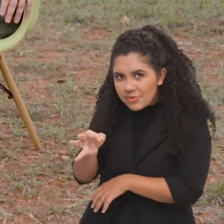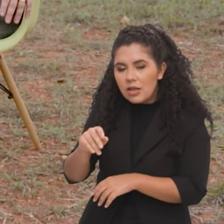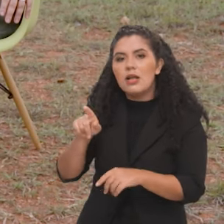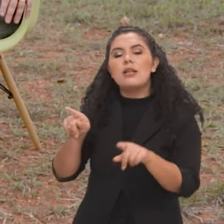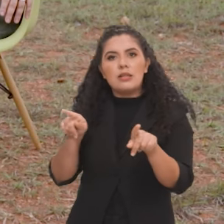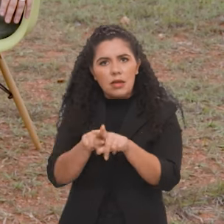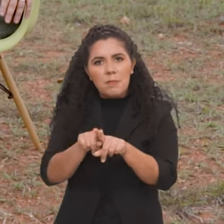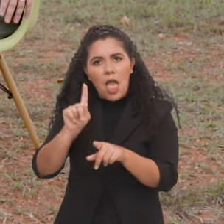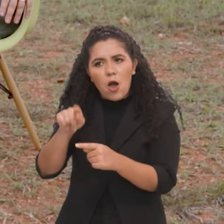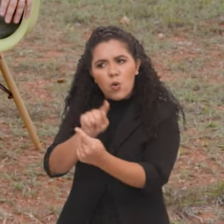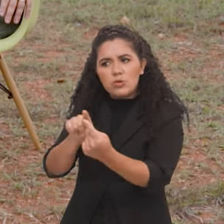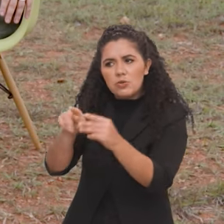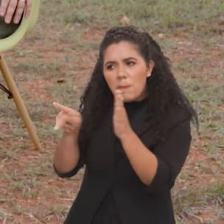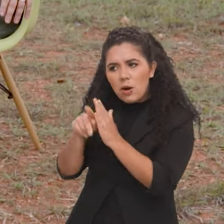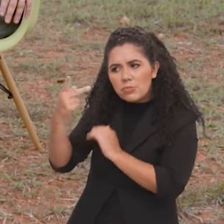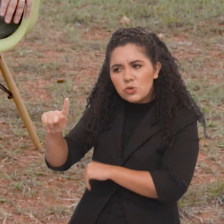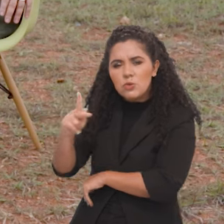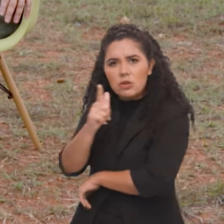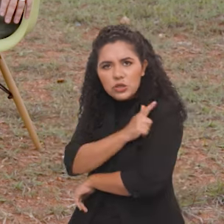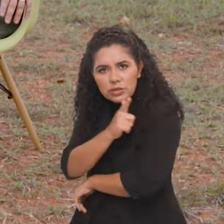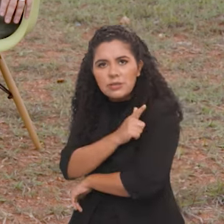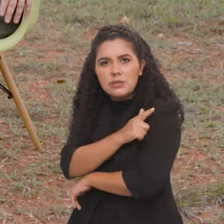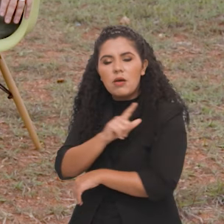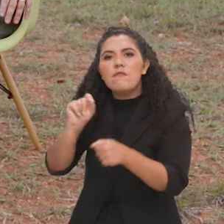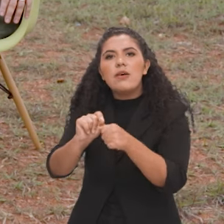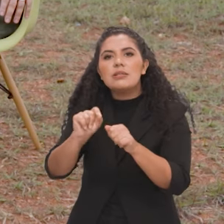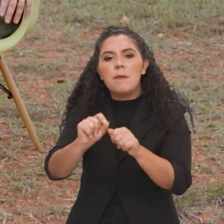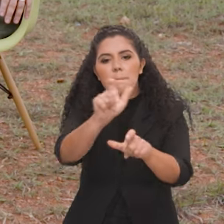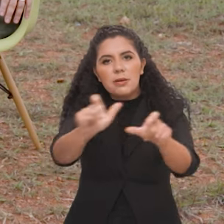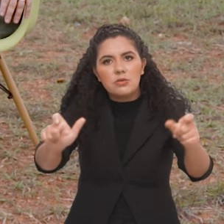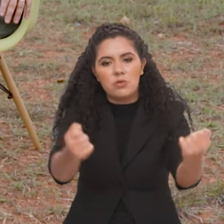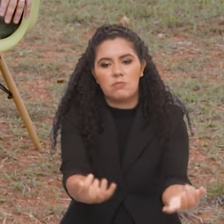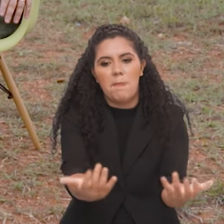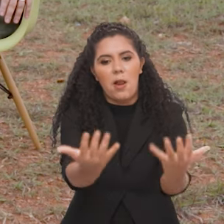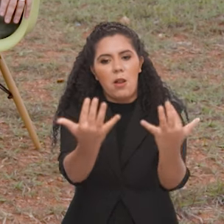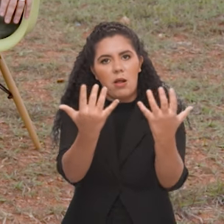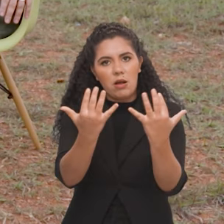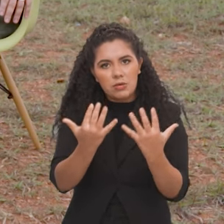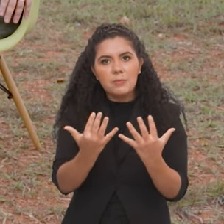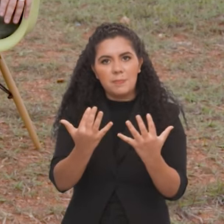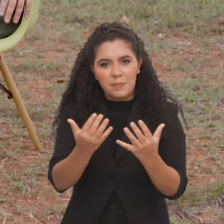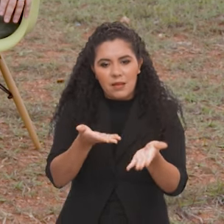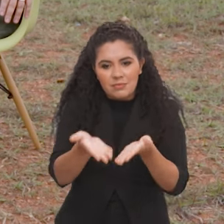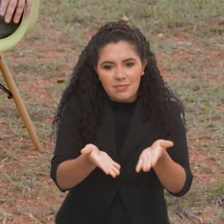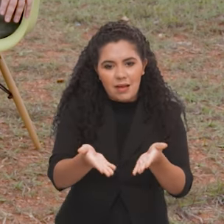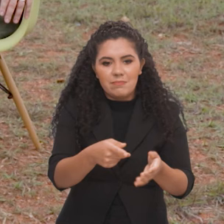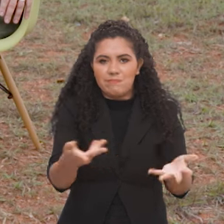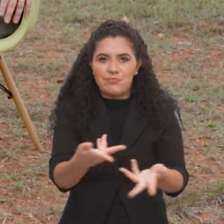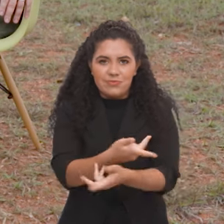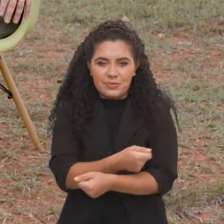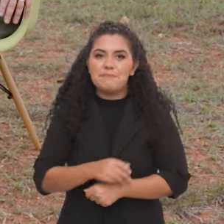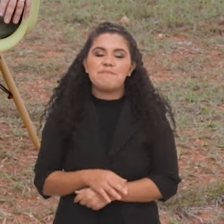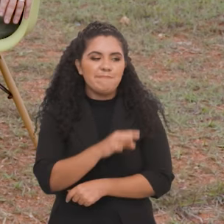é uma meta da sua gestão aproximar a população desses bens maravilhosos. Exatamente,